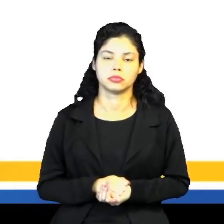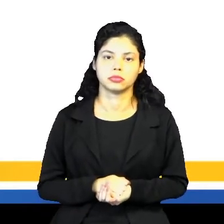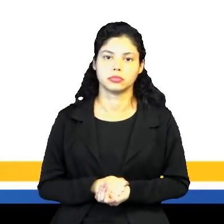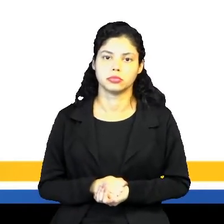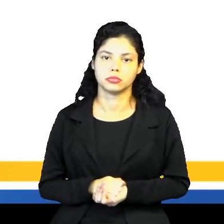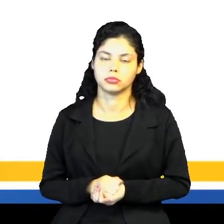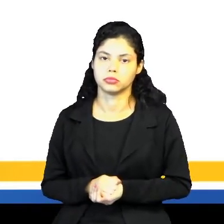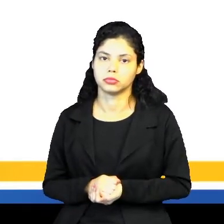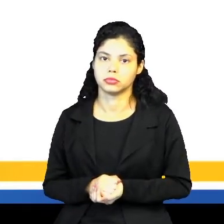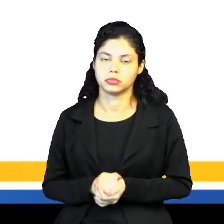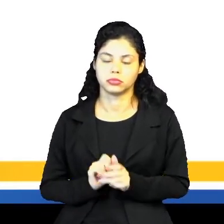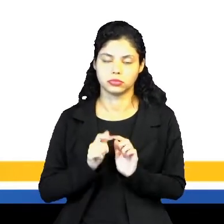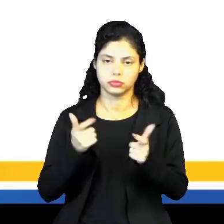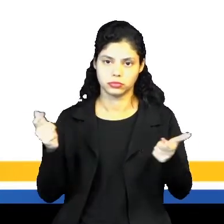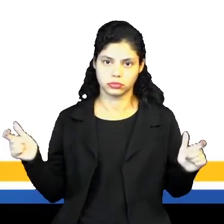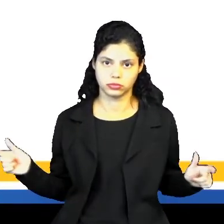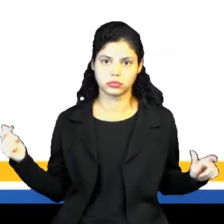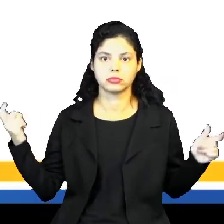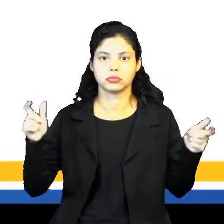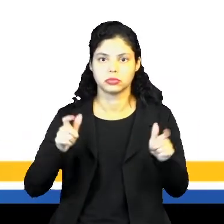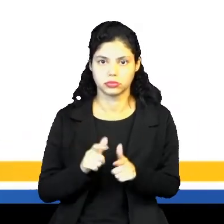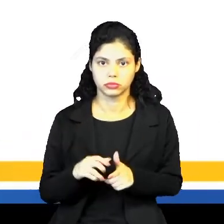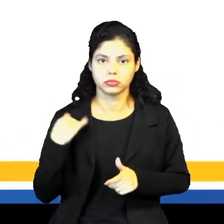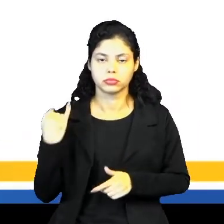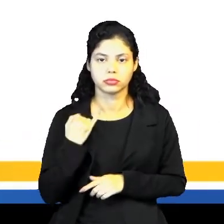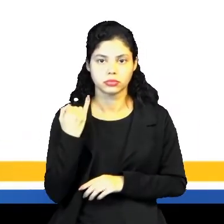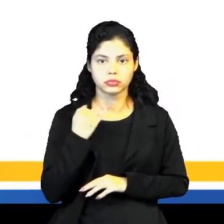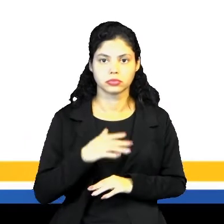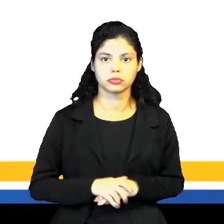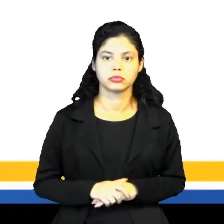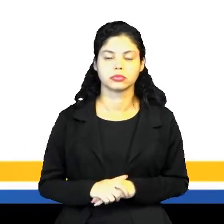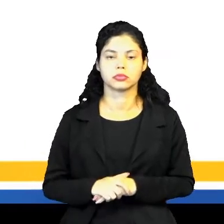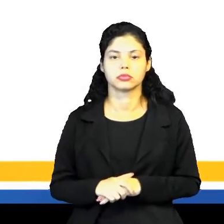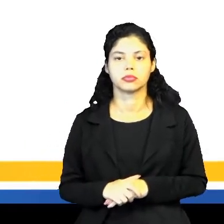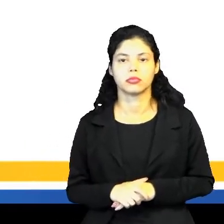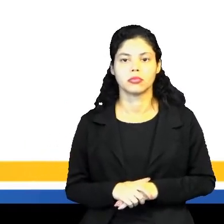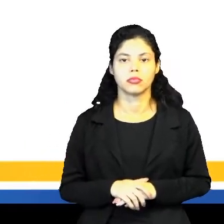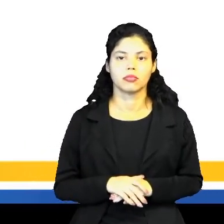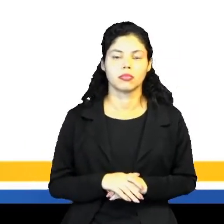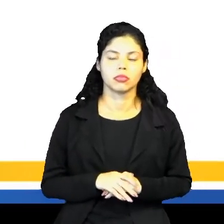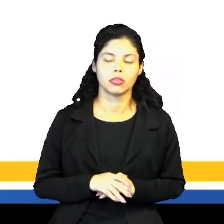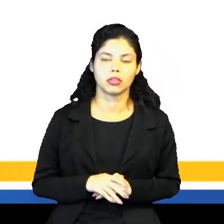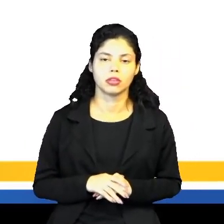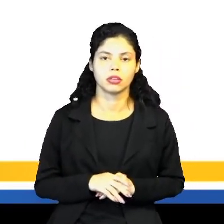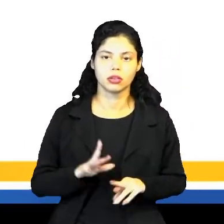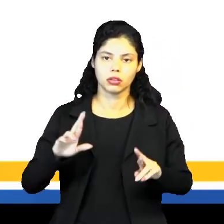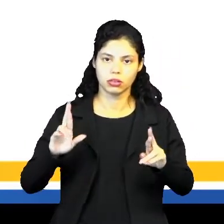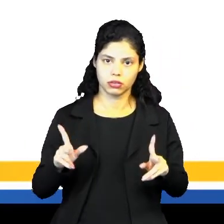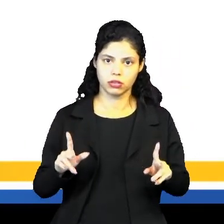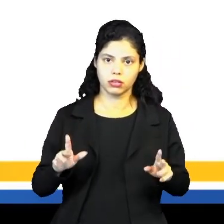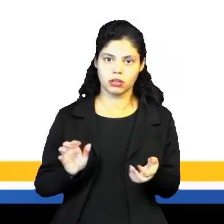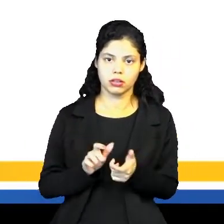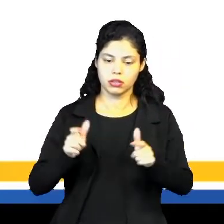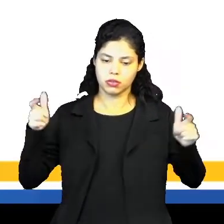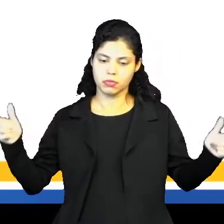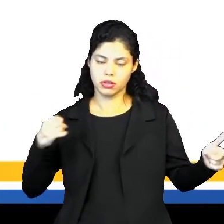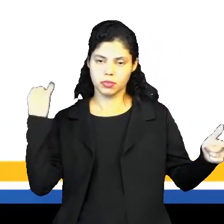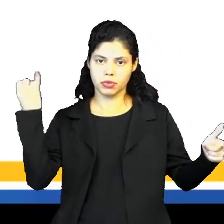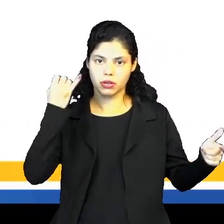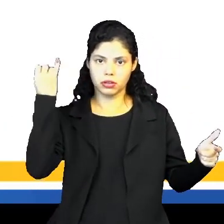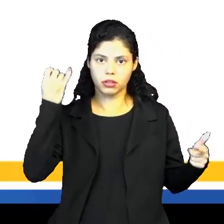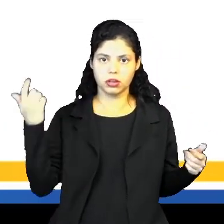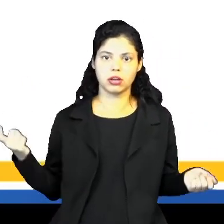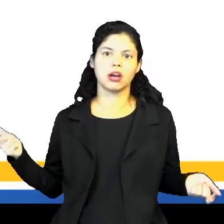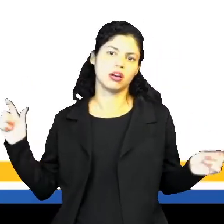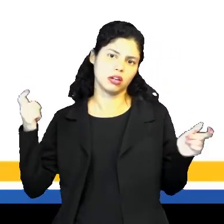depois vai desde o mais a o menos importante, né? Ou seja, vai desde o mais ao